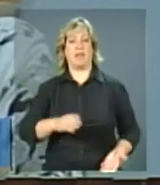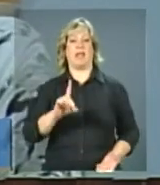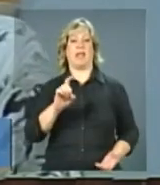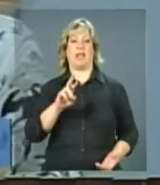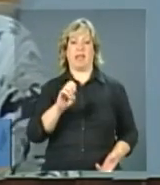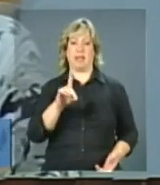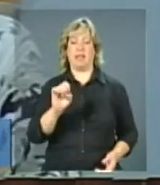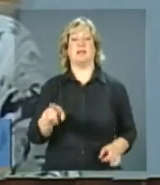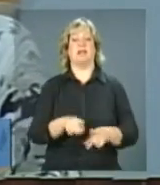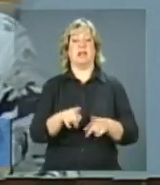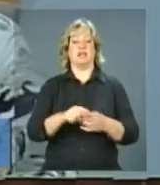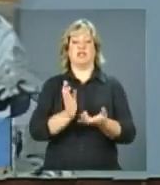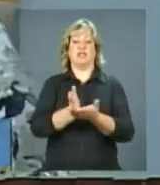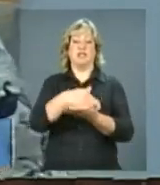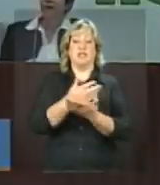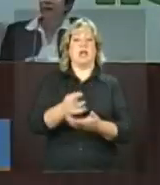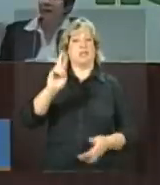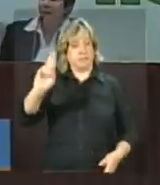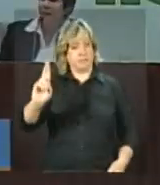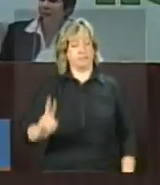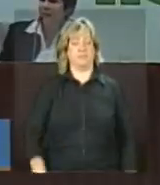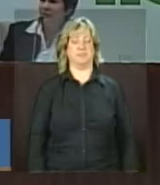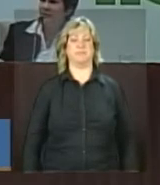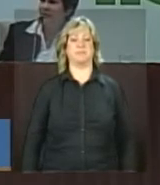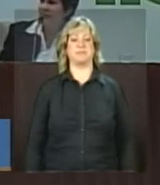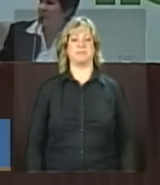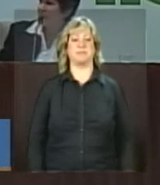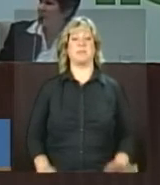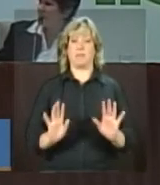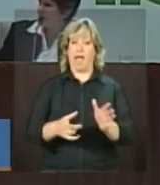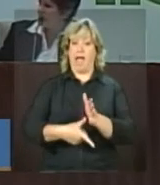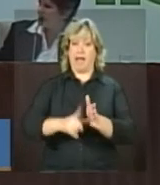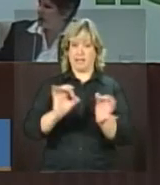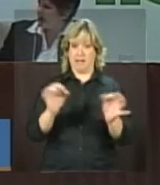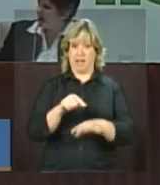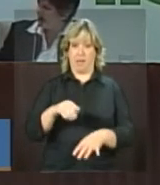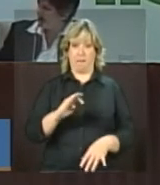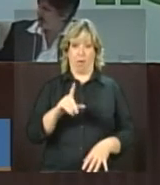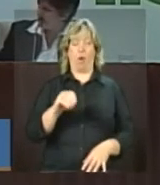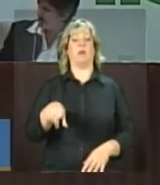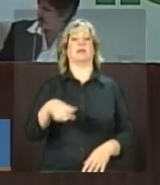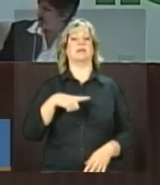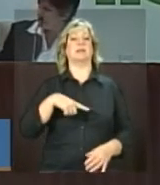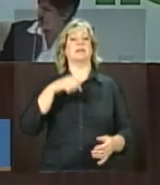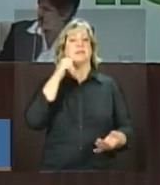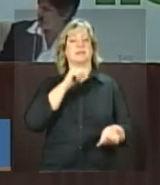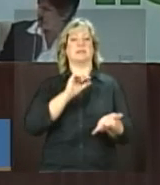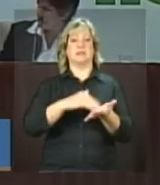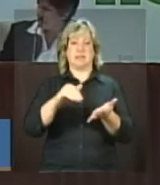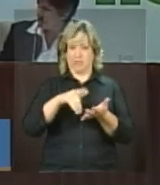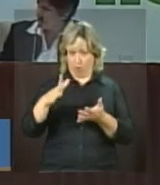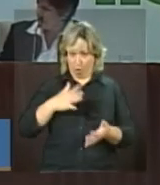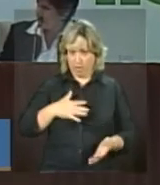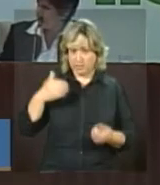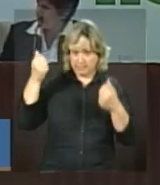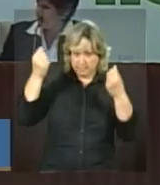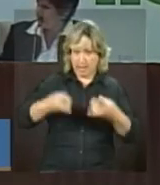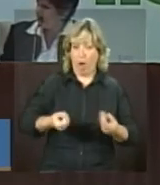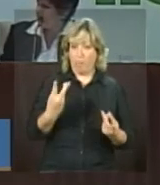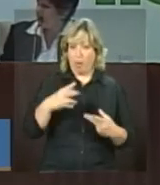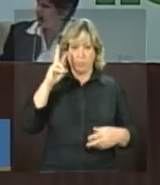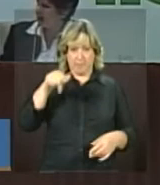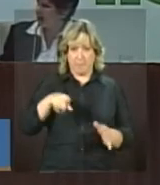é dividindo responsabilidade. Bom, antes de encerrarmos o bloco, a secretária ainda gostaria de comentar alguma coisa sobre essa